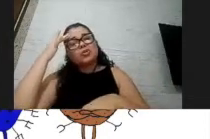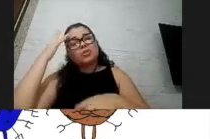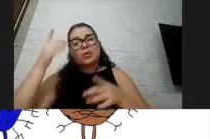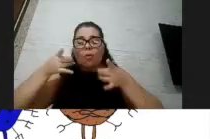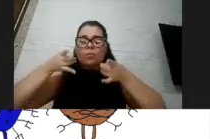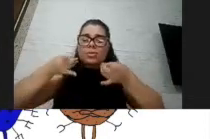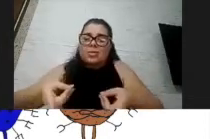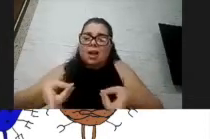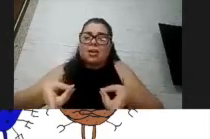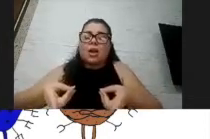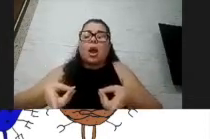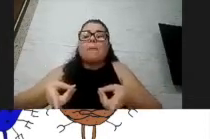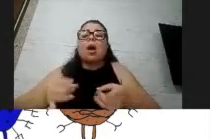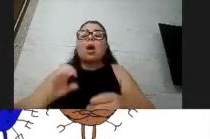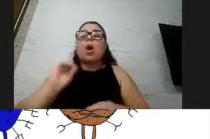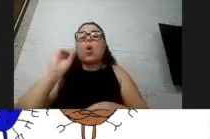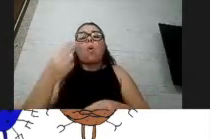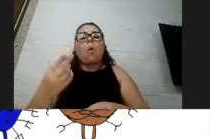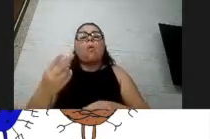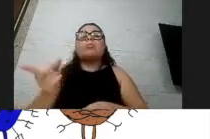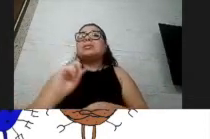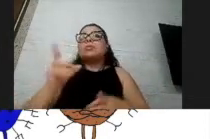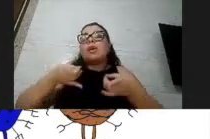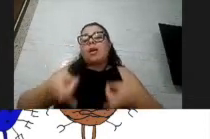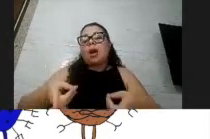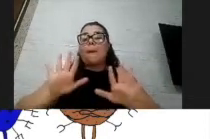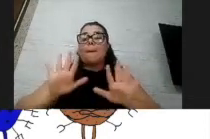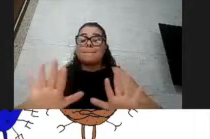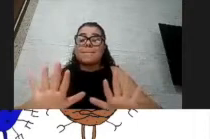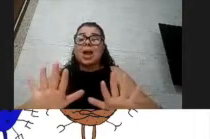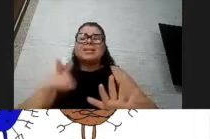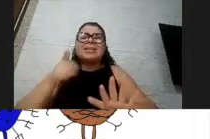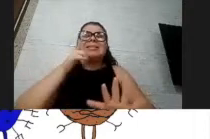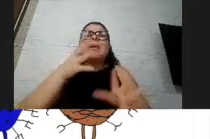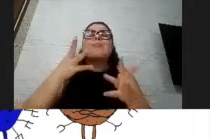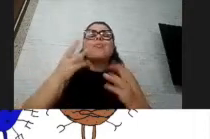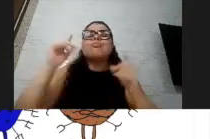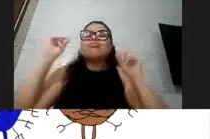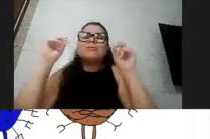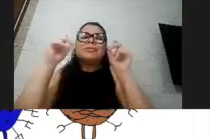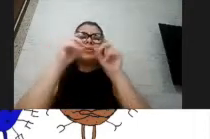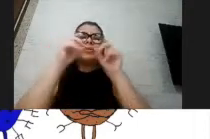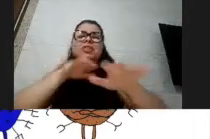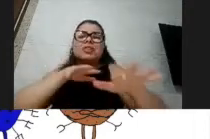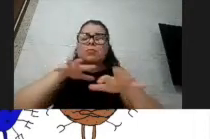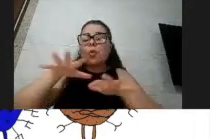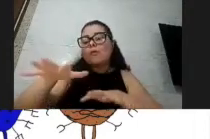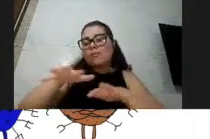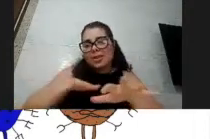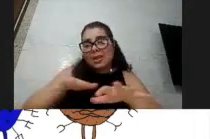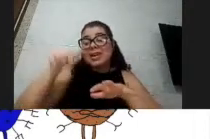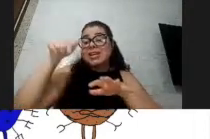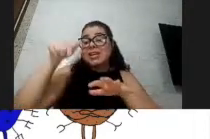ou que mesmo que não sejam acamadas, mas que se movem com muita dificuldade, isso também agrava